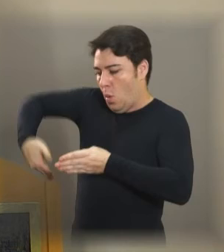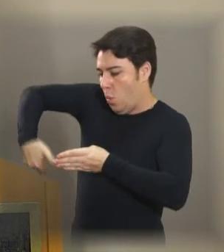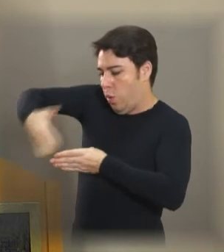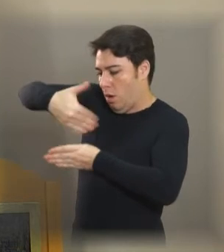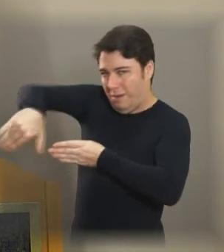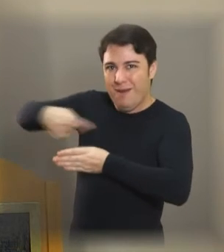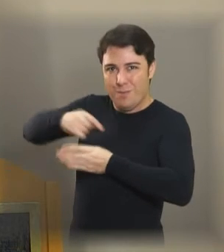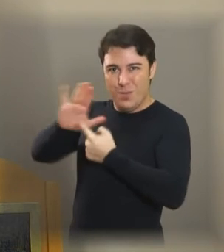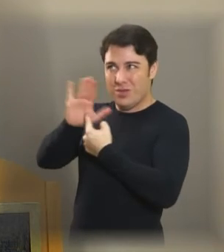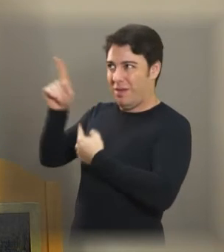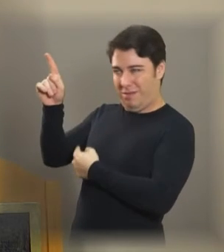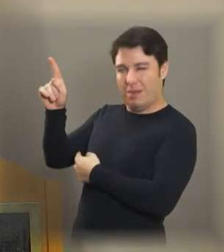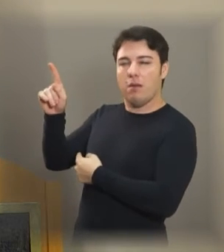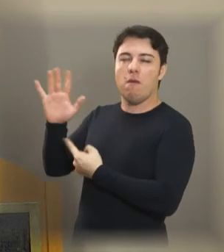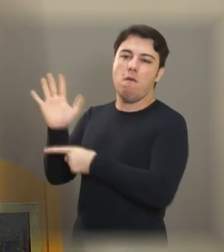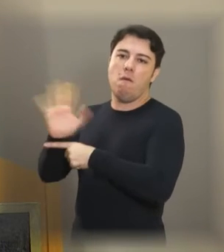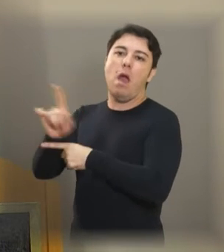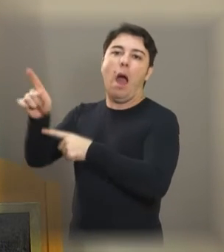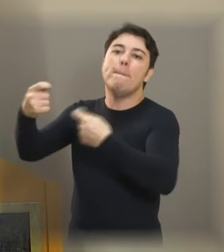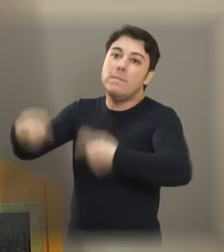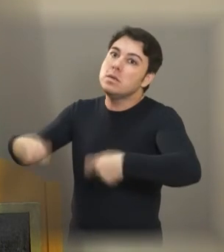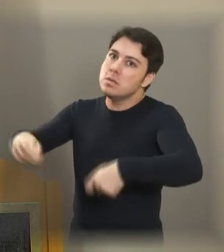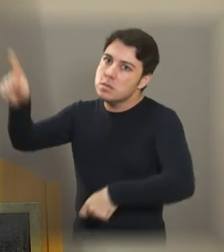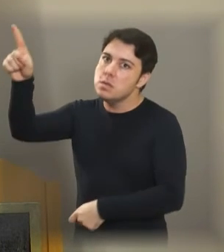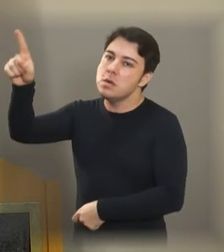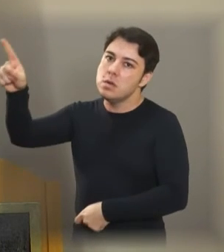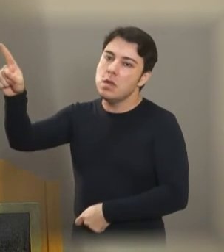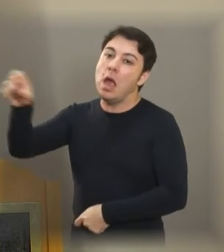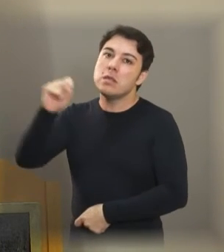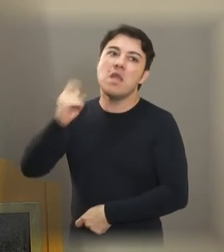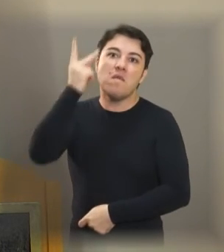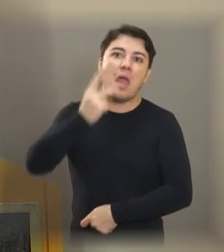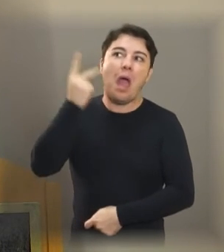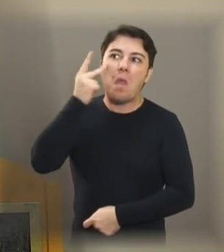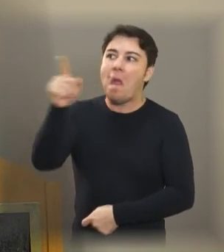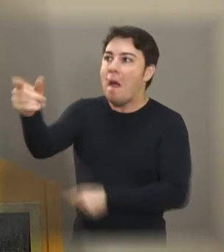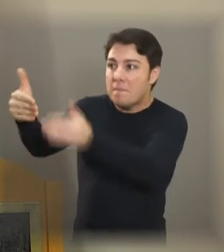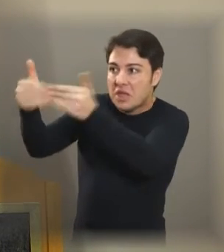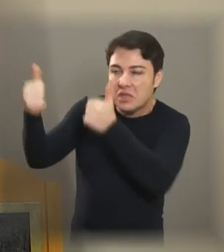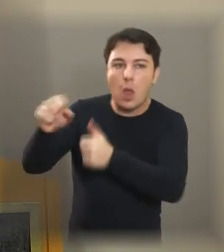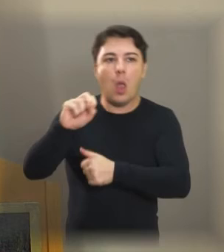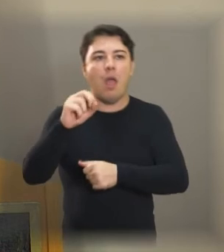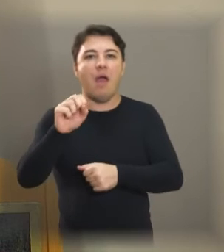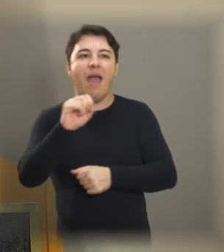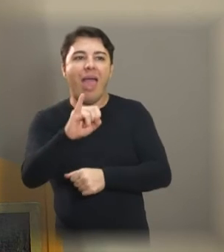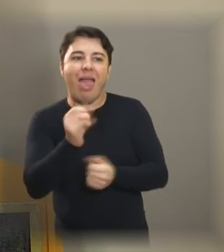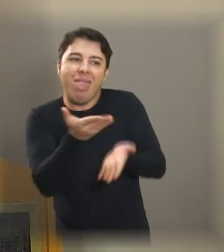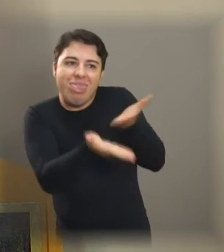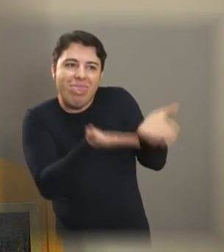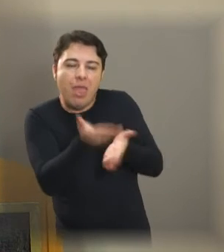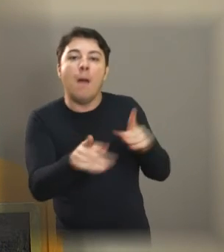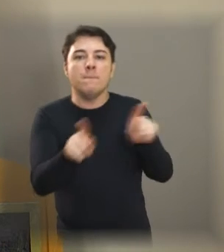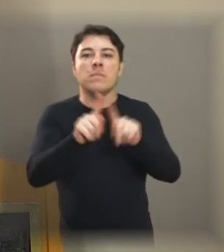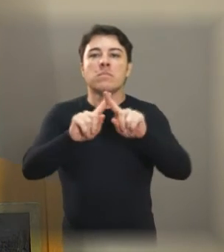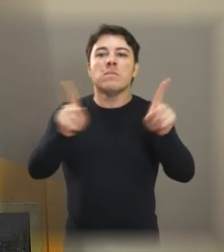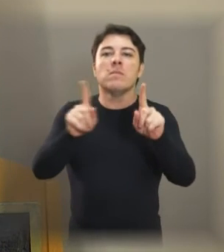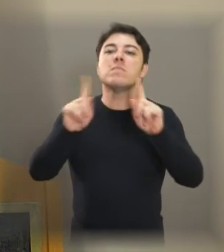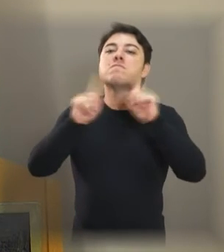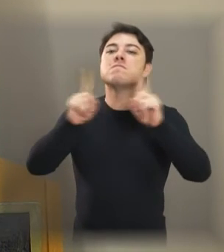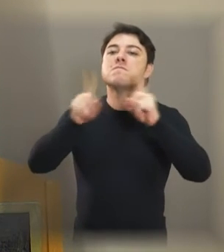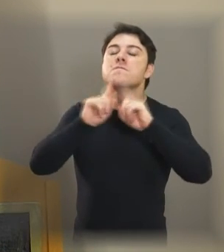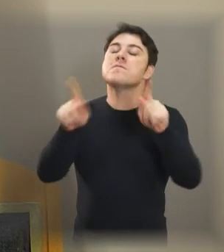Miguel Posse. É necessário fazer, independente do vereador que pede. Não é só o que elogia, mas o que critica também.